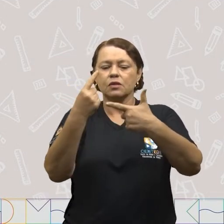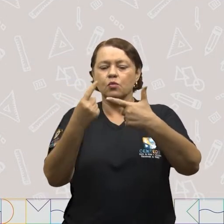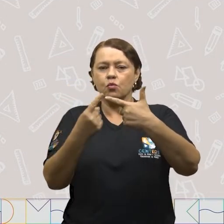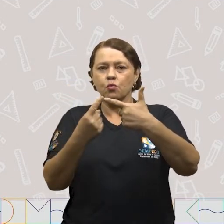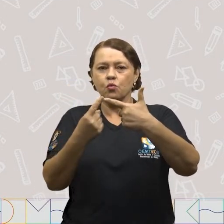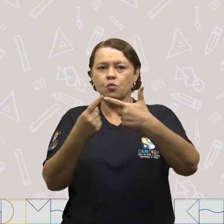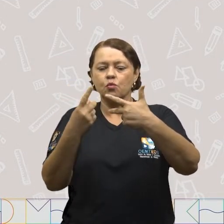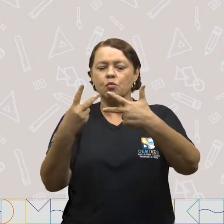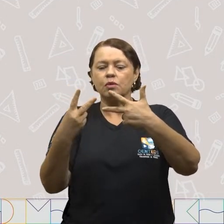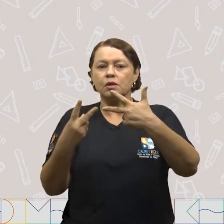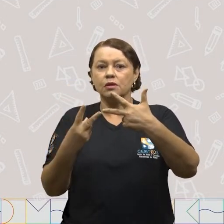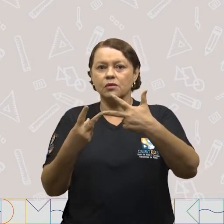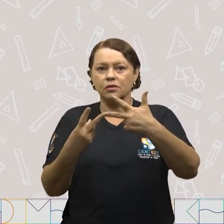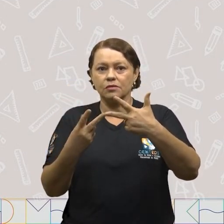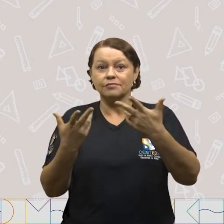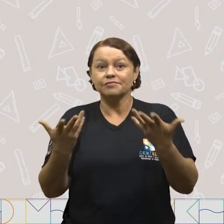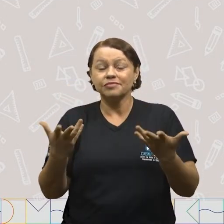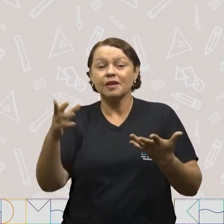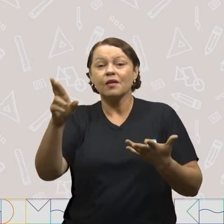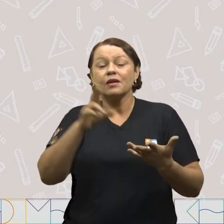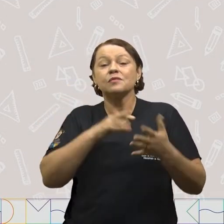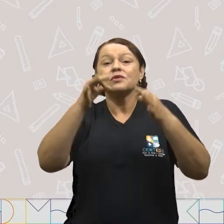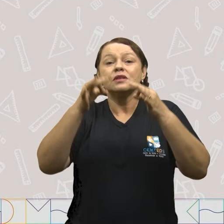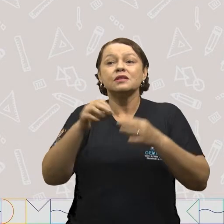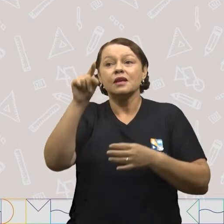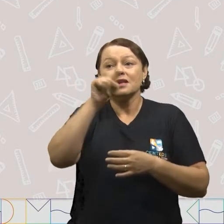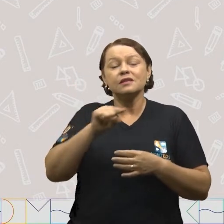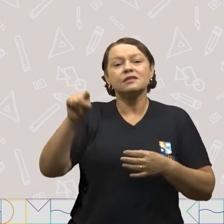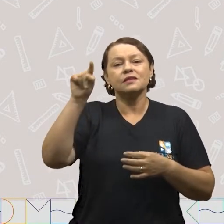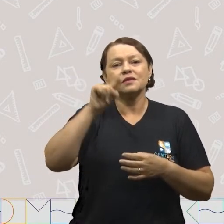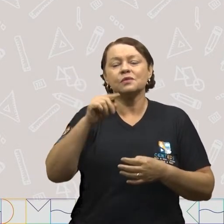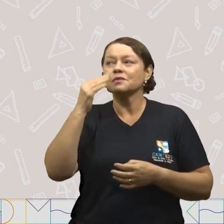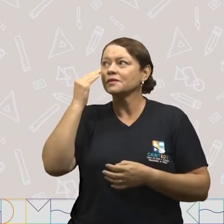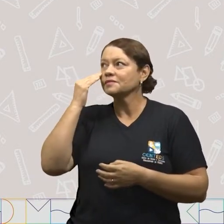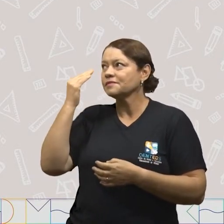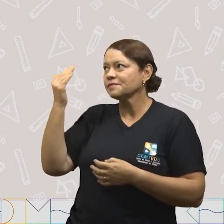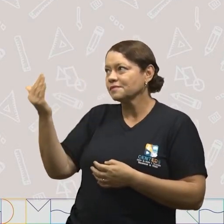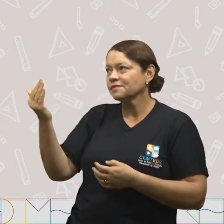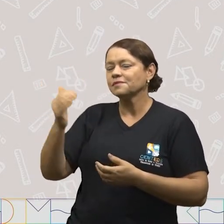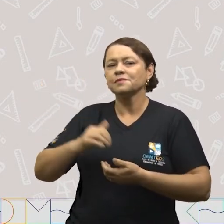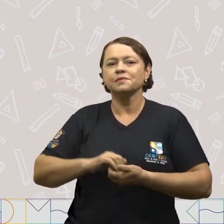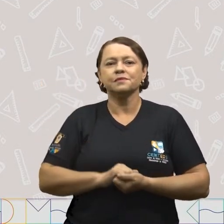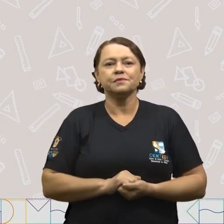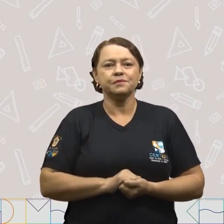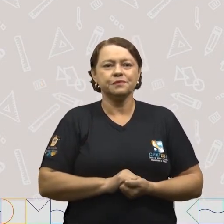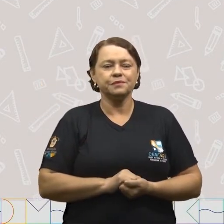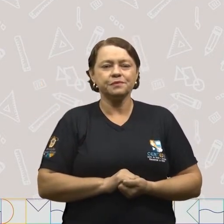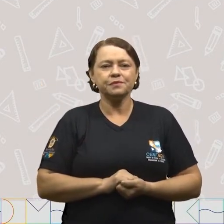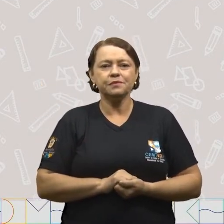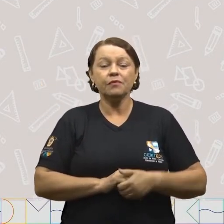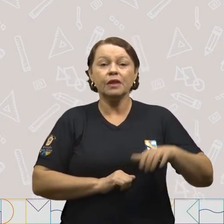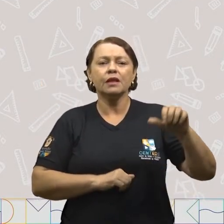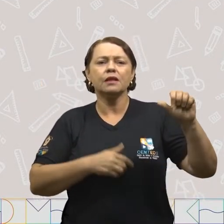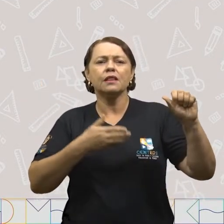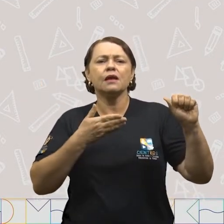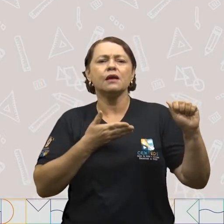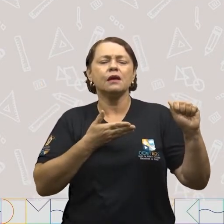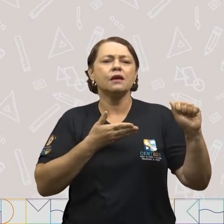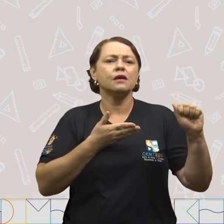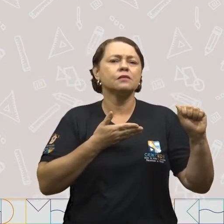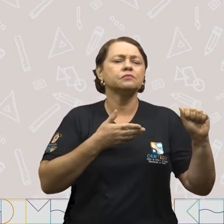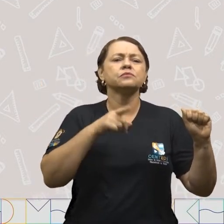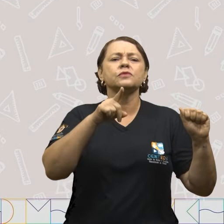um e dois. Vamos lá responder? Vamos responder a atividade número dois. Na letra A.